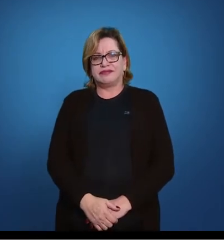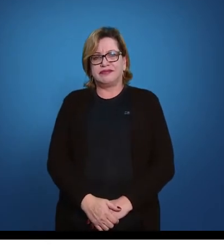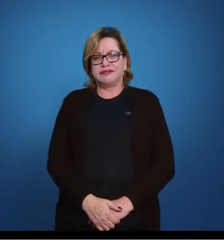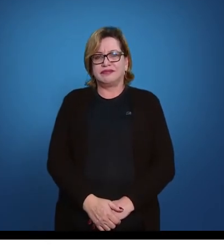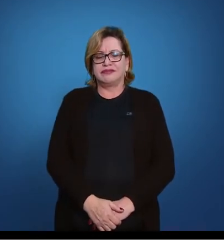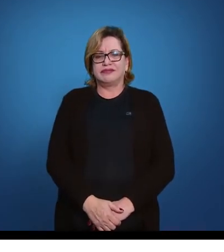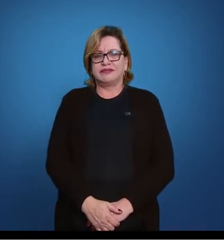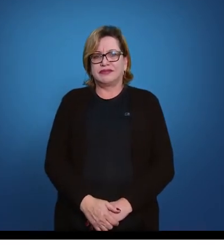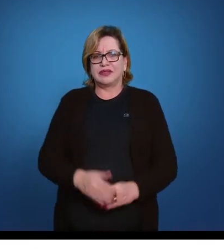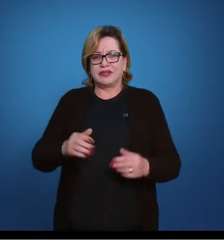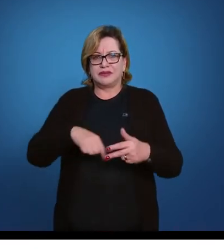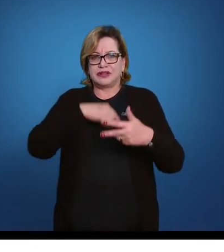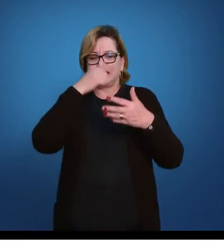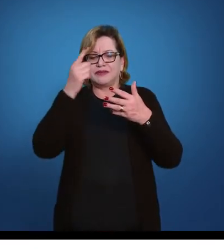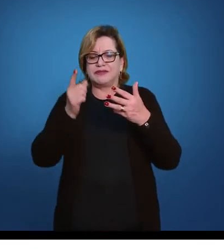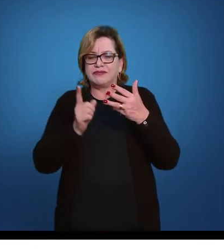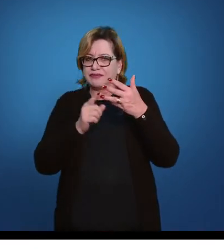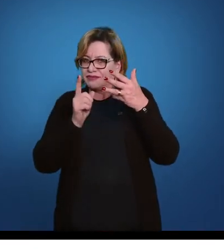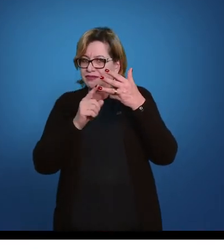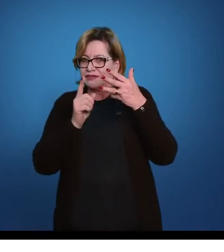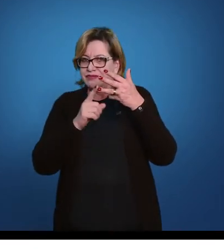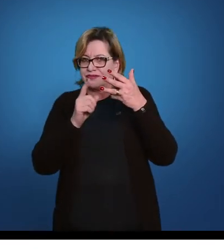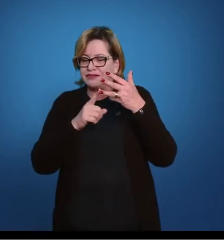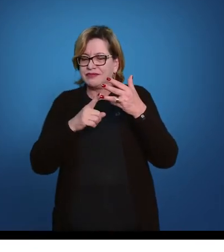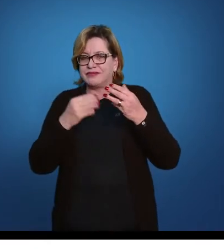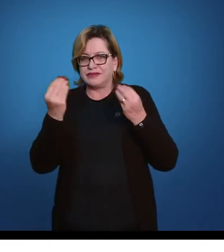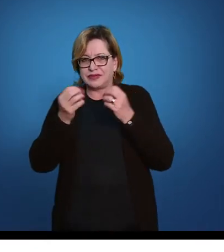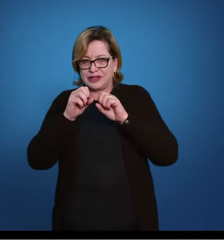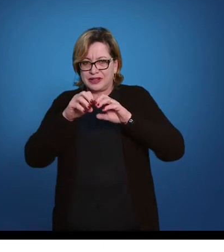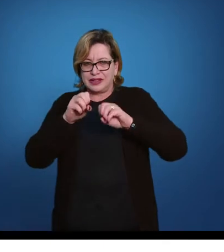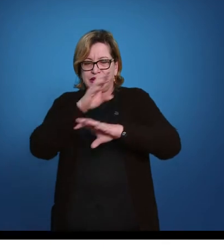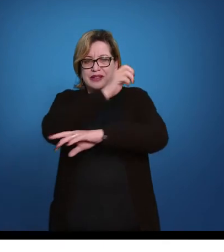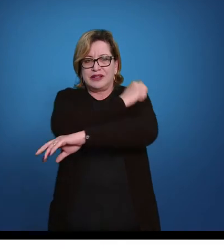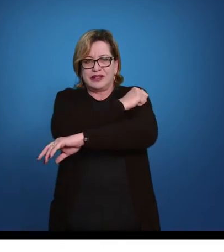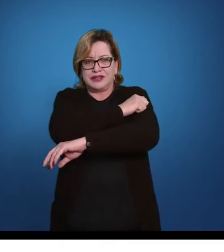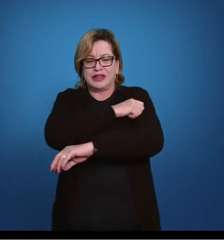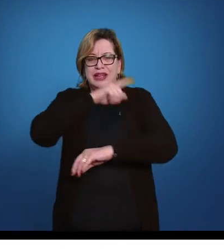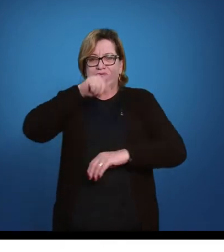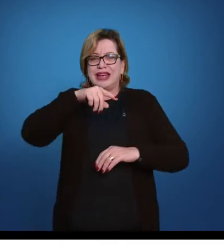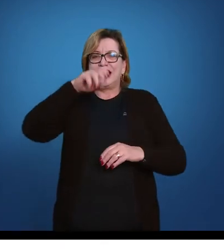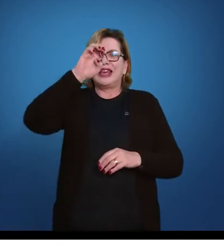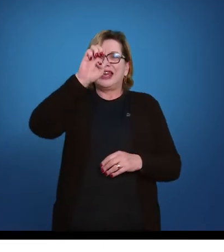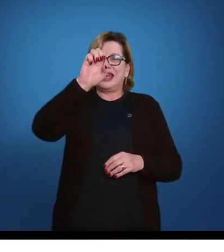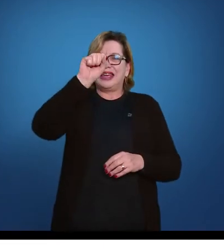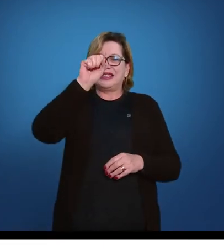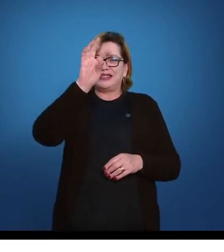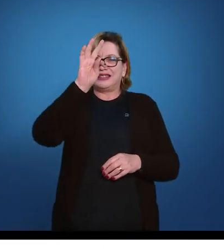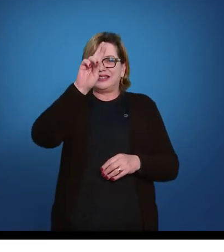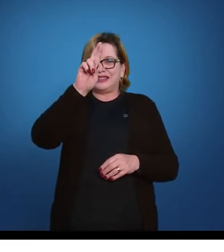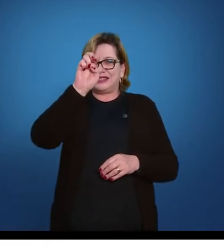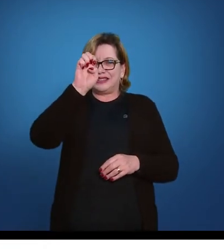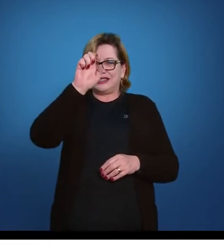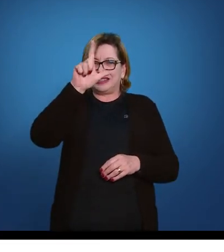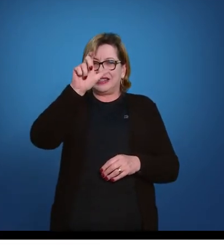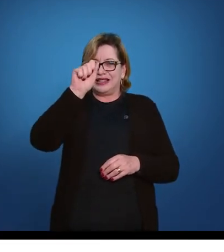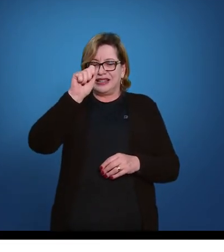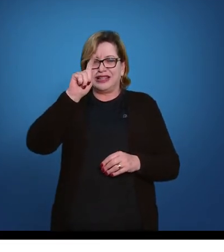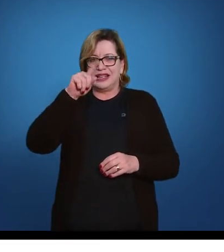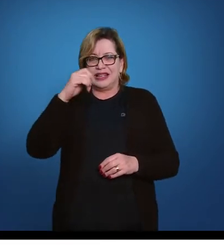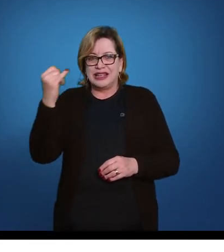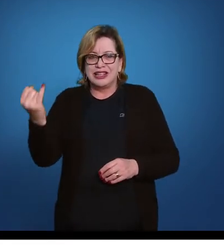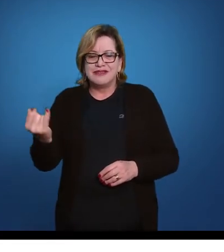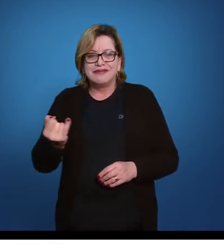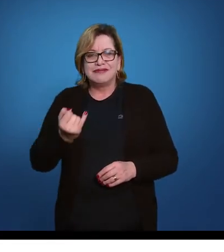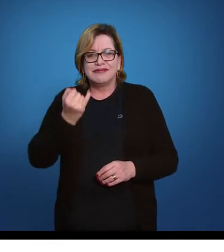O nosso próximo elemento a ser ensinado para os alunos é a estrela. É importante destacar que a estrela,